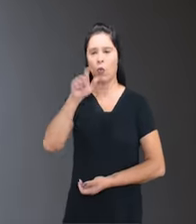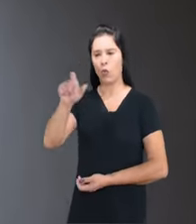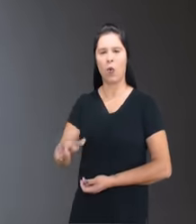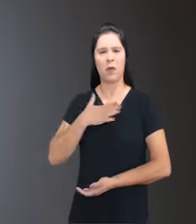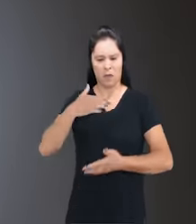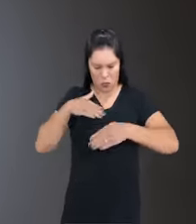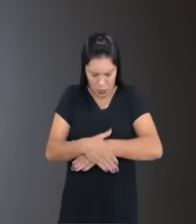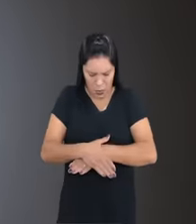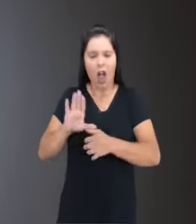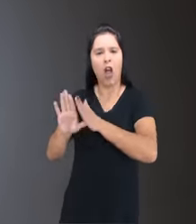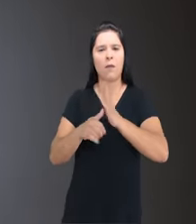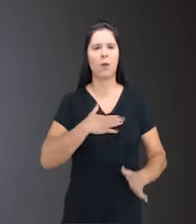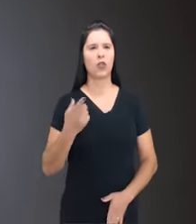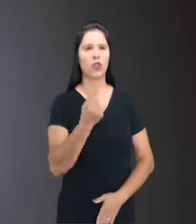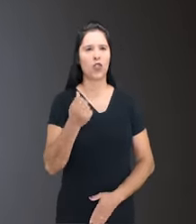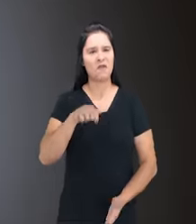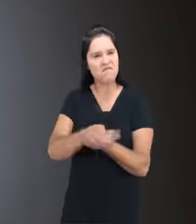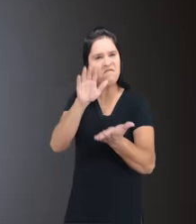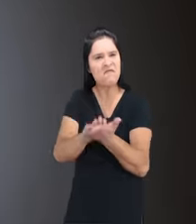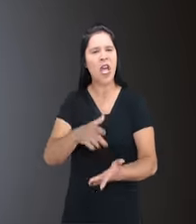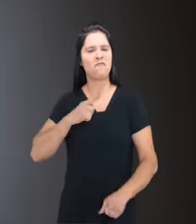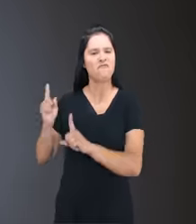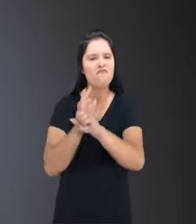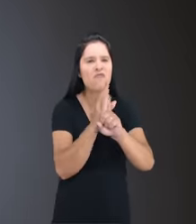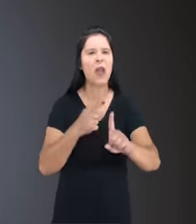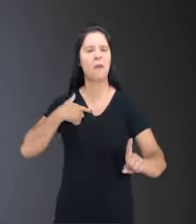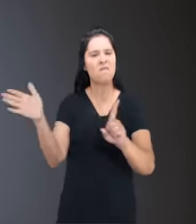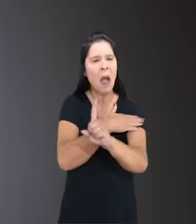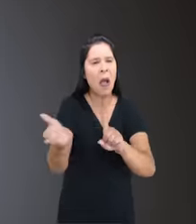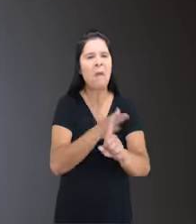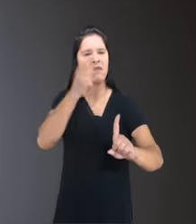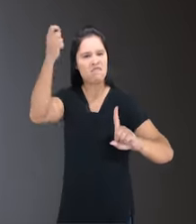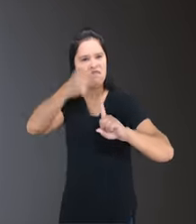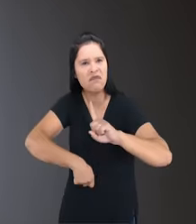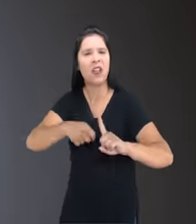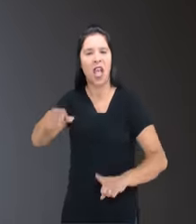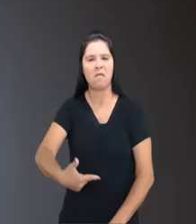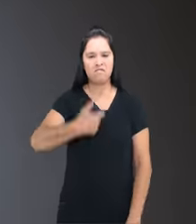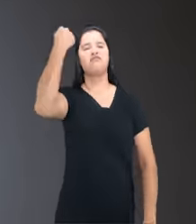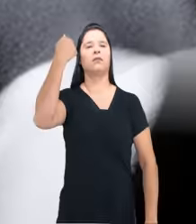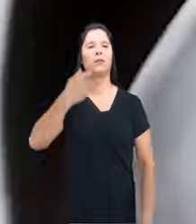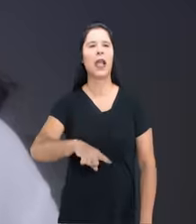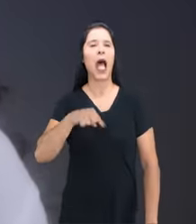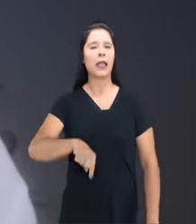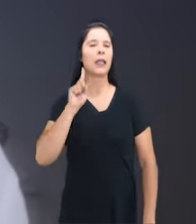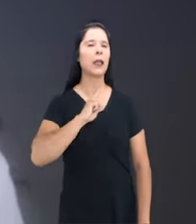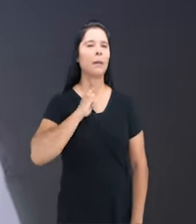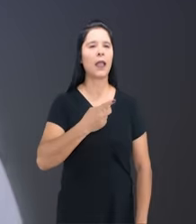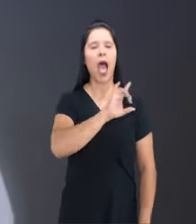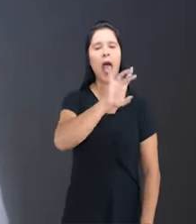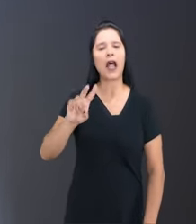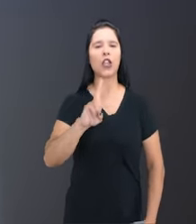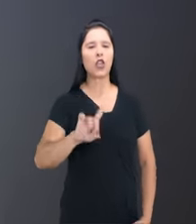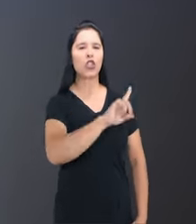Ele me humilhou, tomou o meu dinheiro, me ameaçou, me perseguiu, me espancou, me violentou, ele atirou. Em Minas,